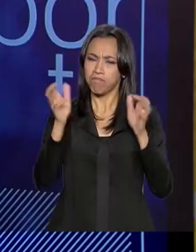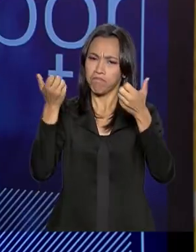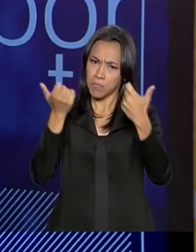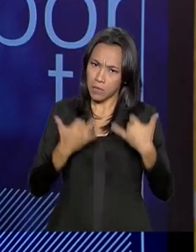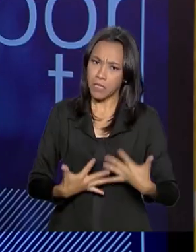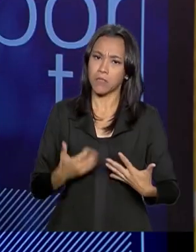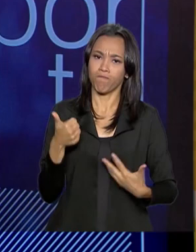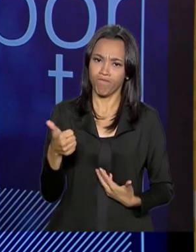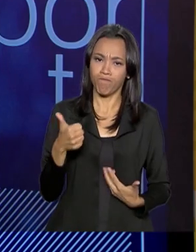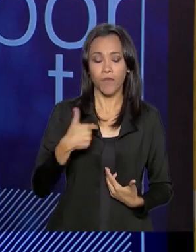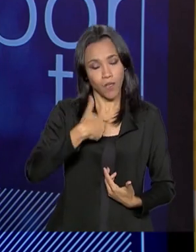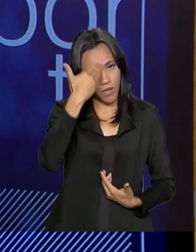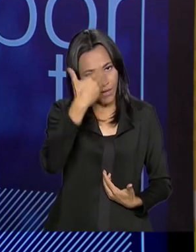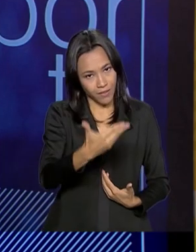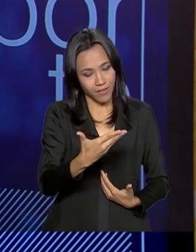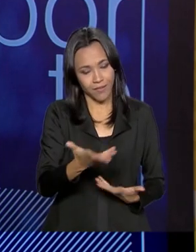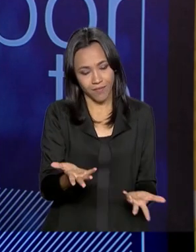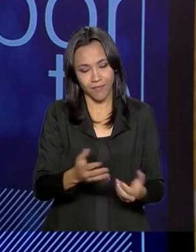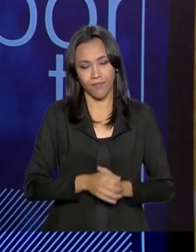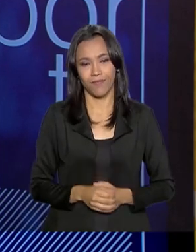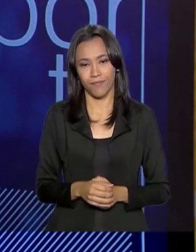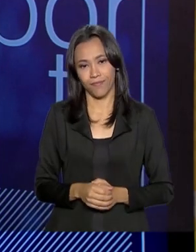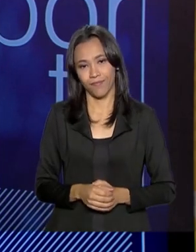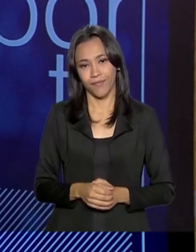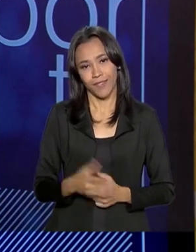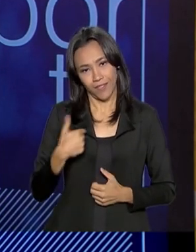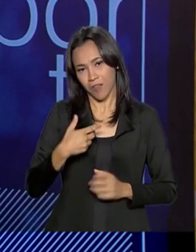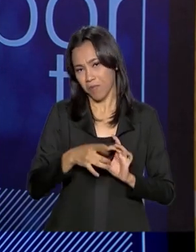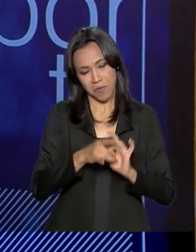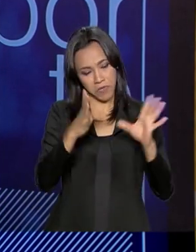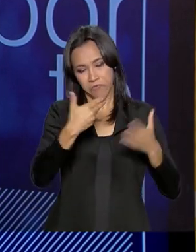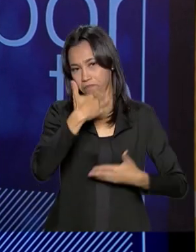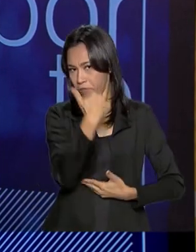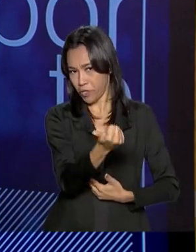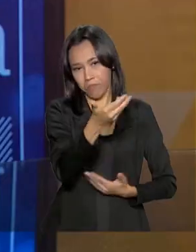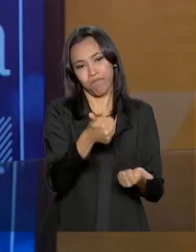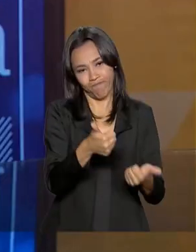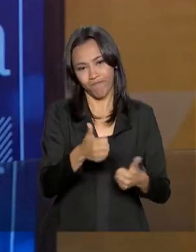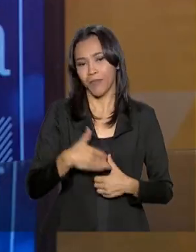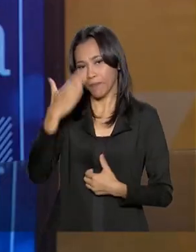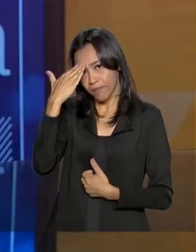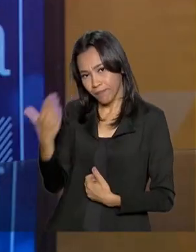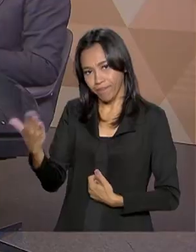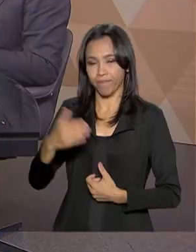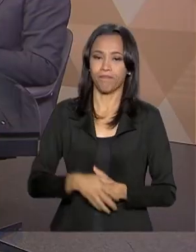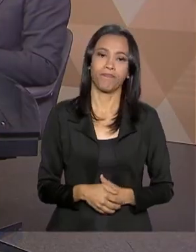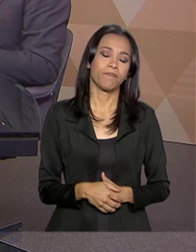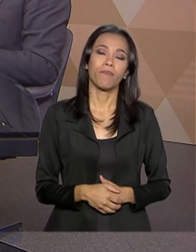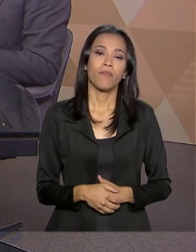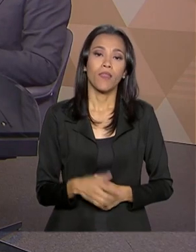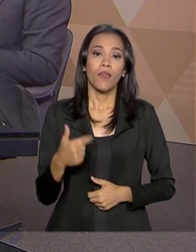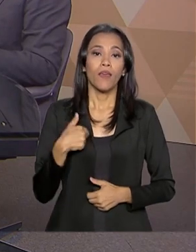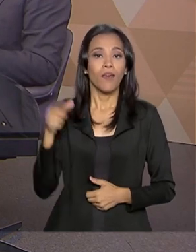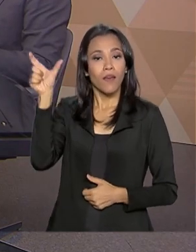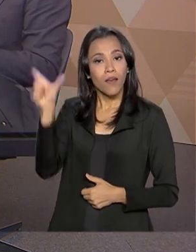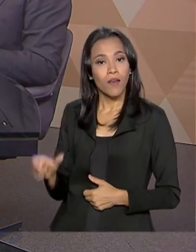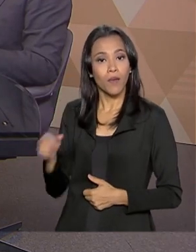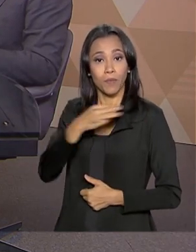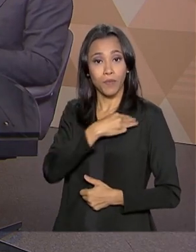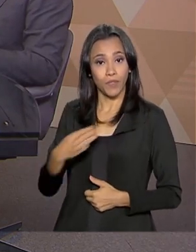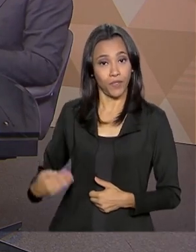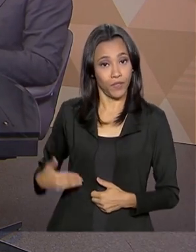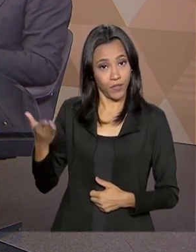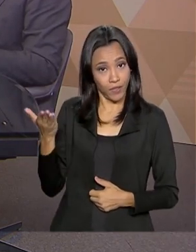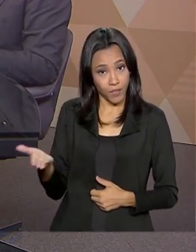Eu que agradeço. Muito obrigado. E estamos sempre à disposição. Obrigado, ministro. Eu conversei com o ministro da